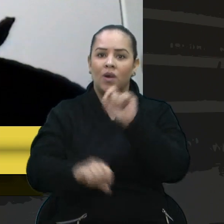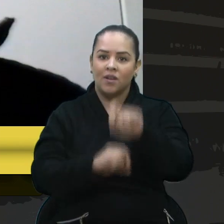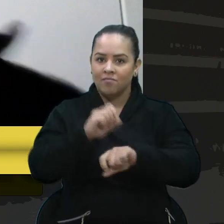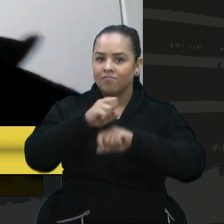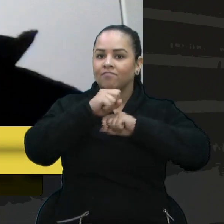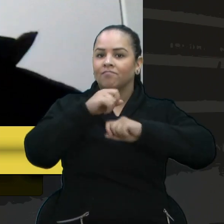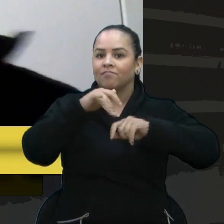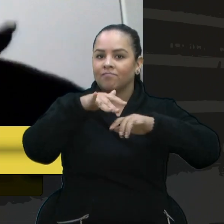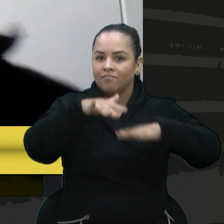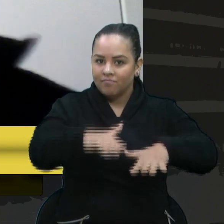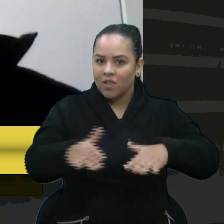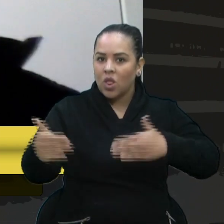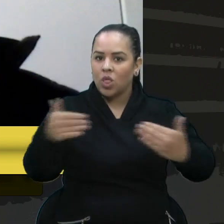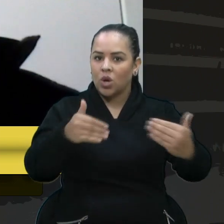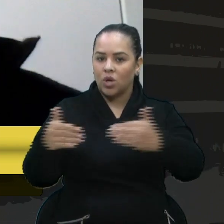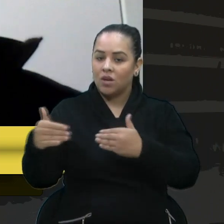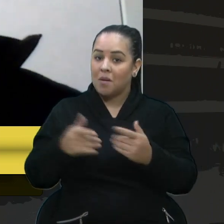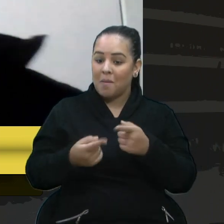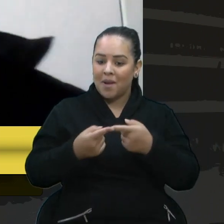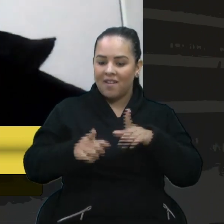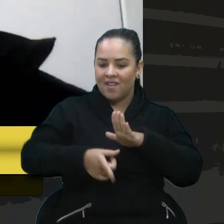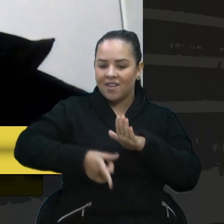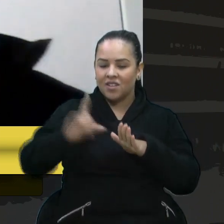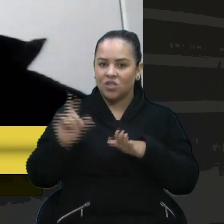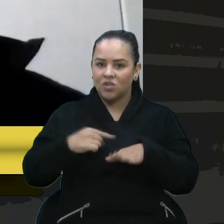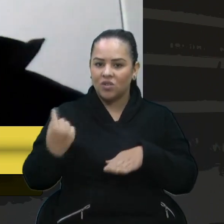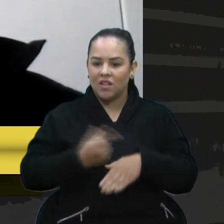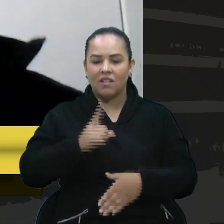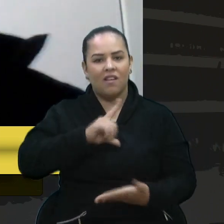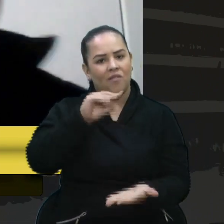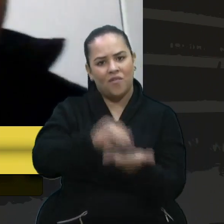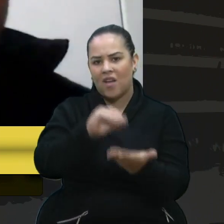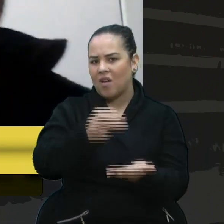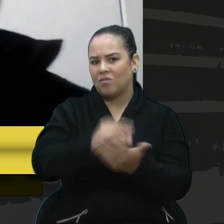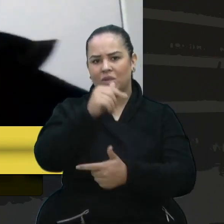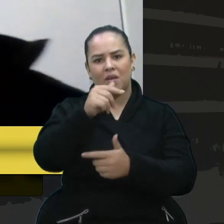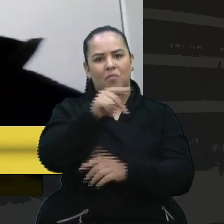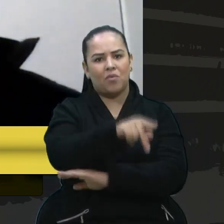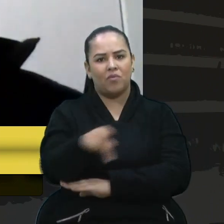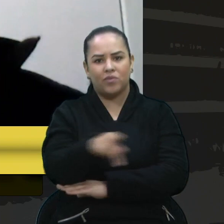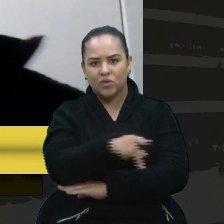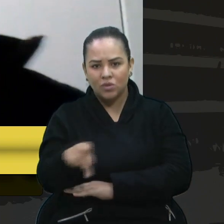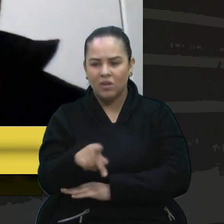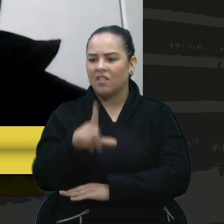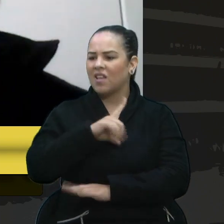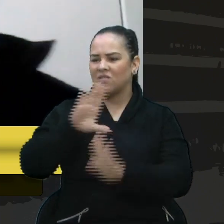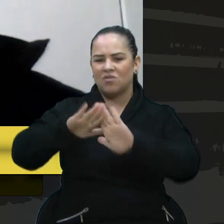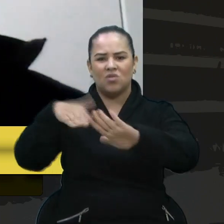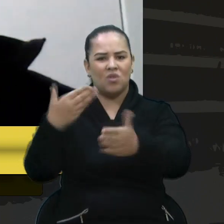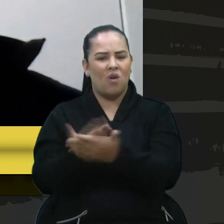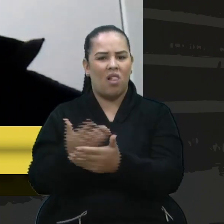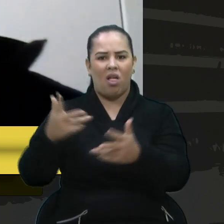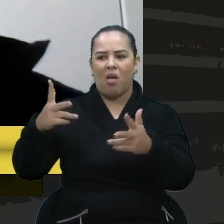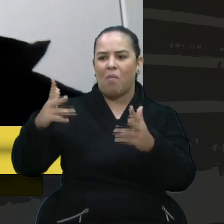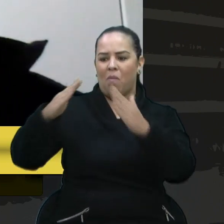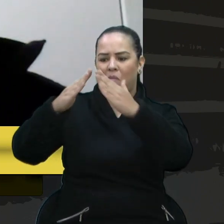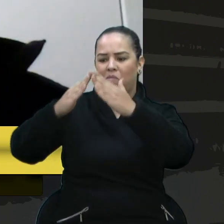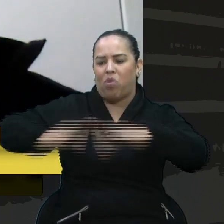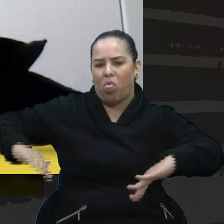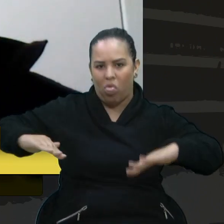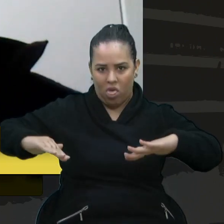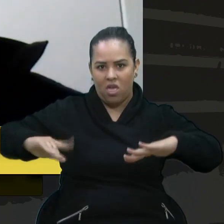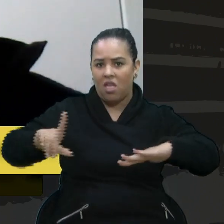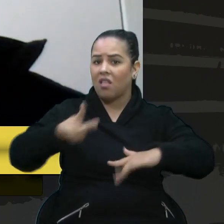trouxe. Mas antes de ter a pandemia, nós já tinha falta de professor, nós já tinha escola caindo, nós já tinha muitos problemas que precisam ser